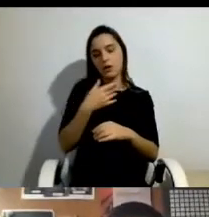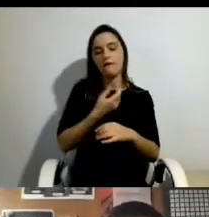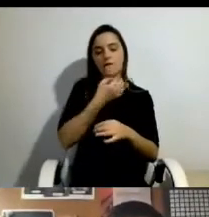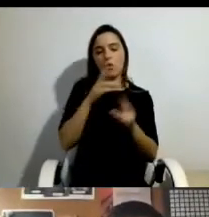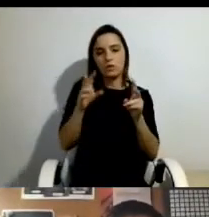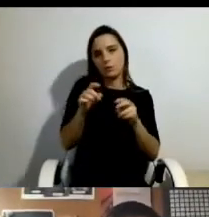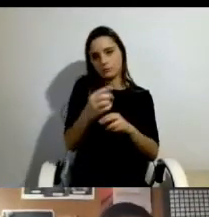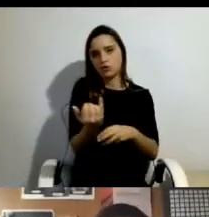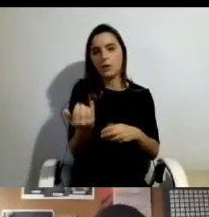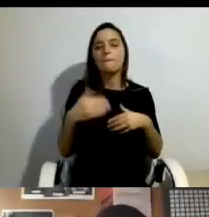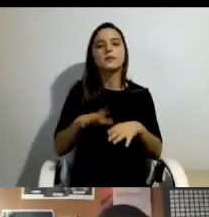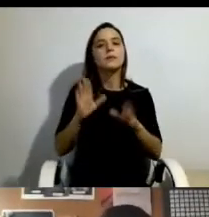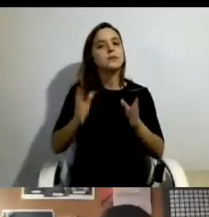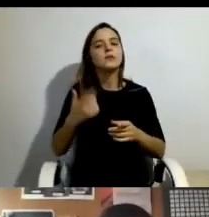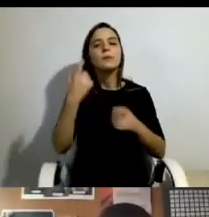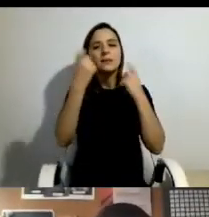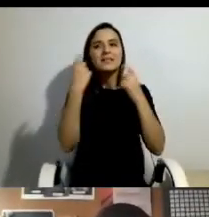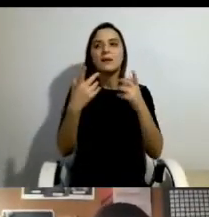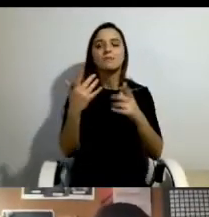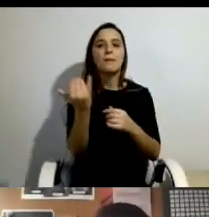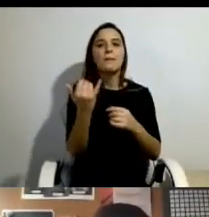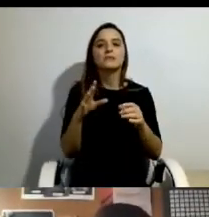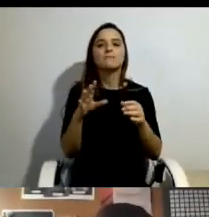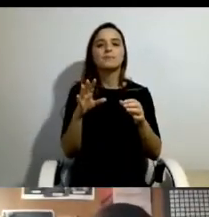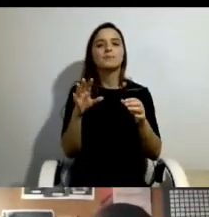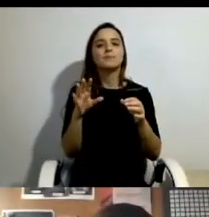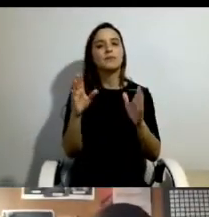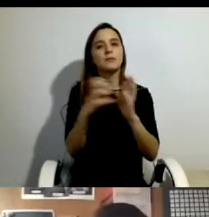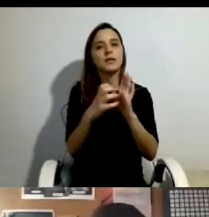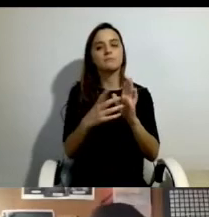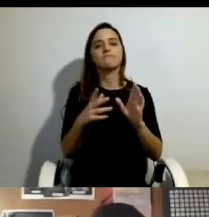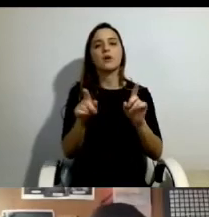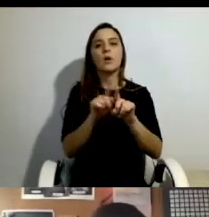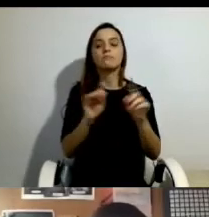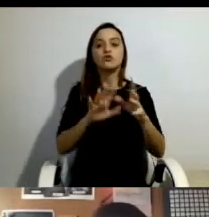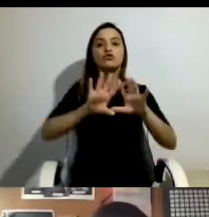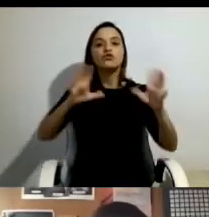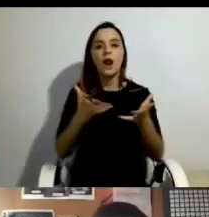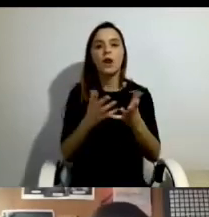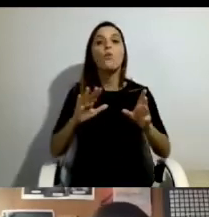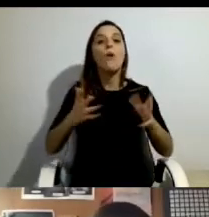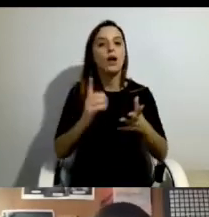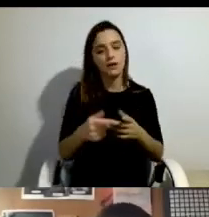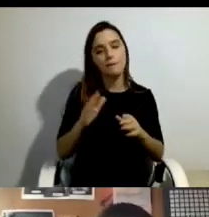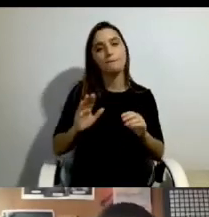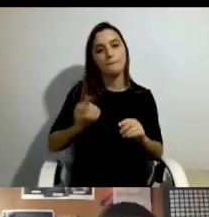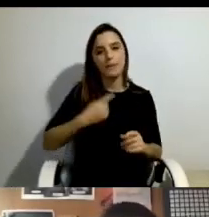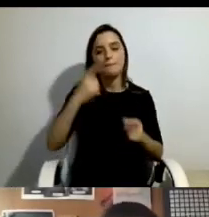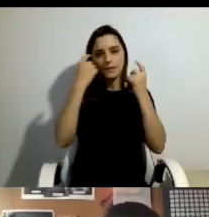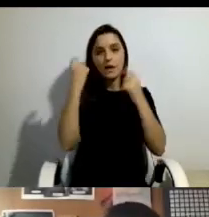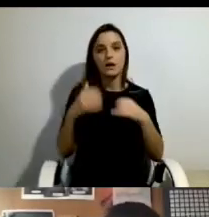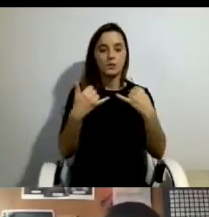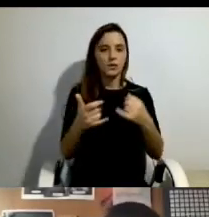de facto, as imagens que predominam. E, de facto, isto é o que nós encontramos do lado do apoio convencional. Quando